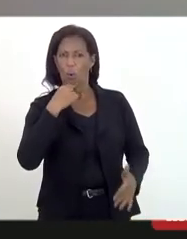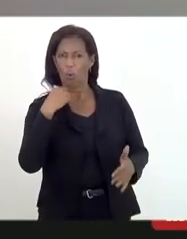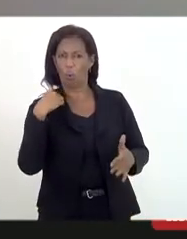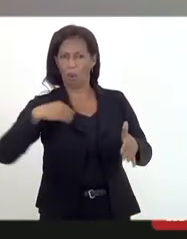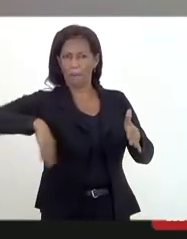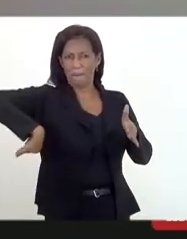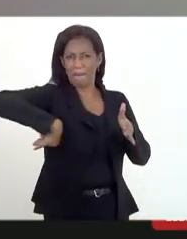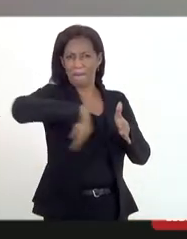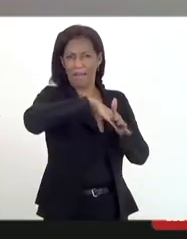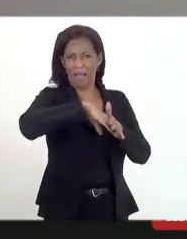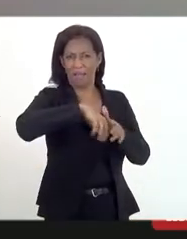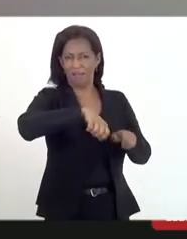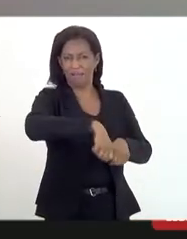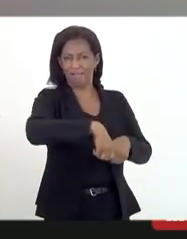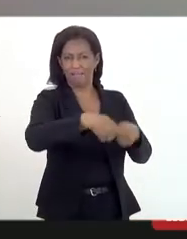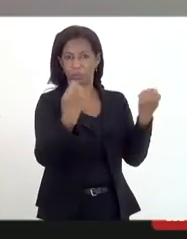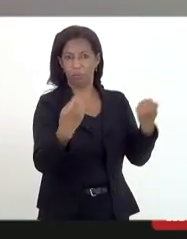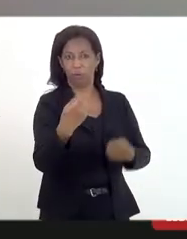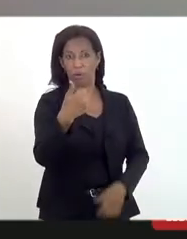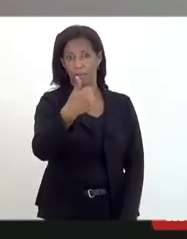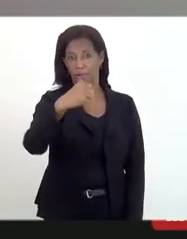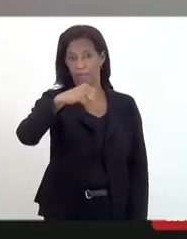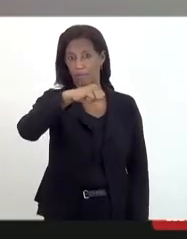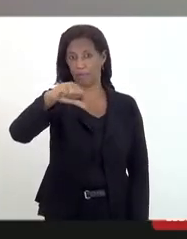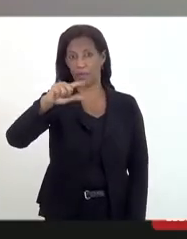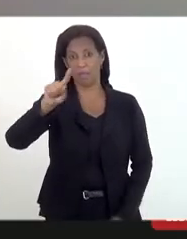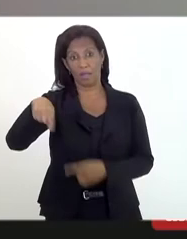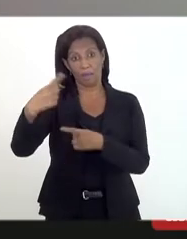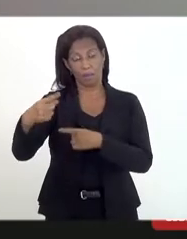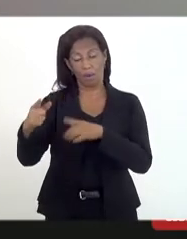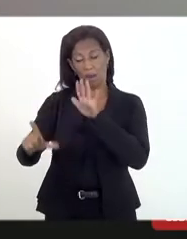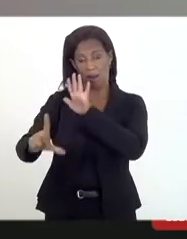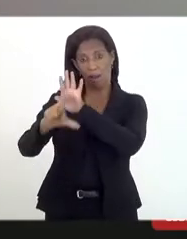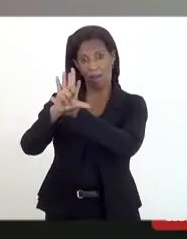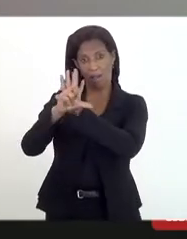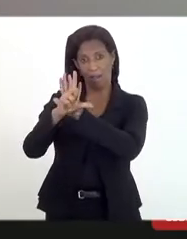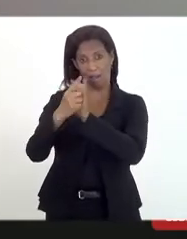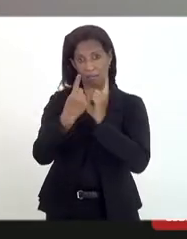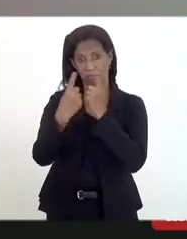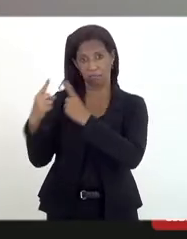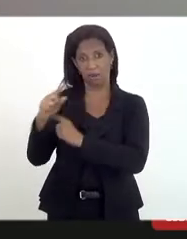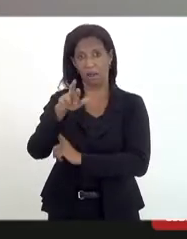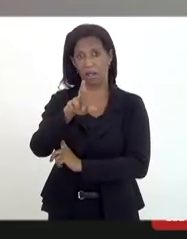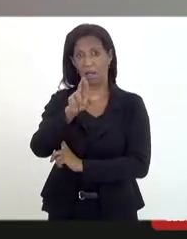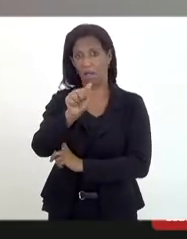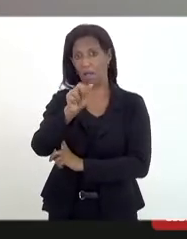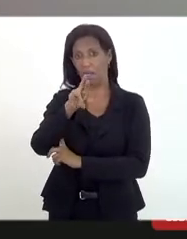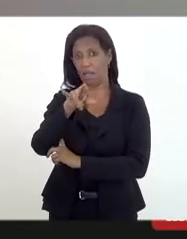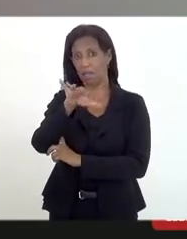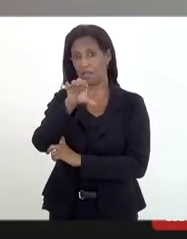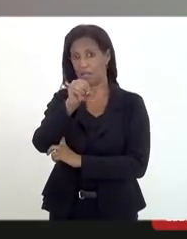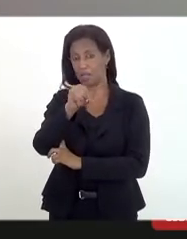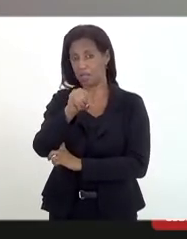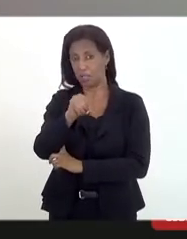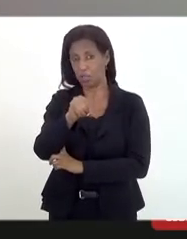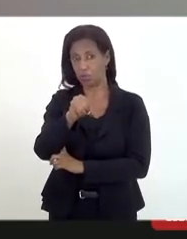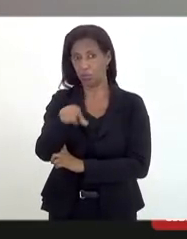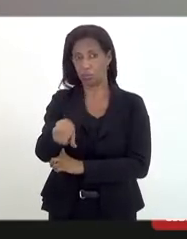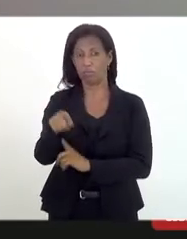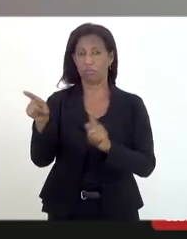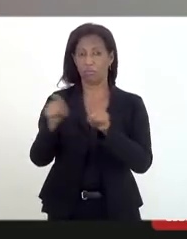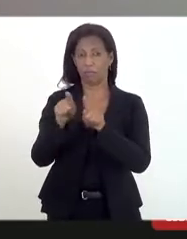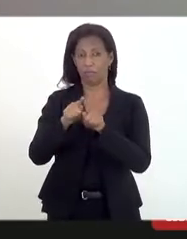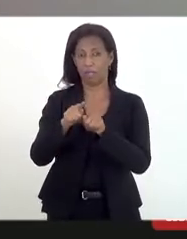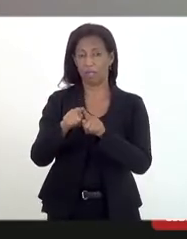em rede nacional. Logo depois, em 1997, a lei antirracista brasileira, ela passou a incluir a figura do racismo, do